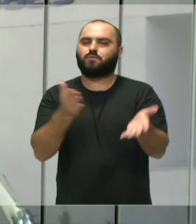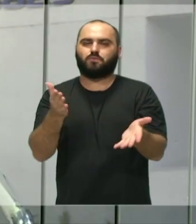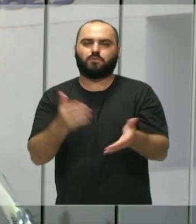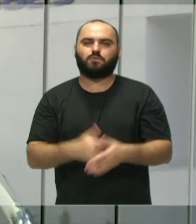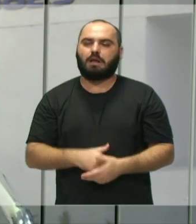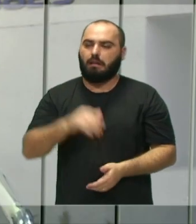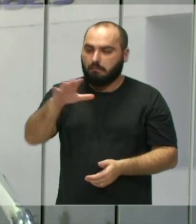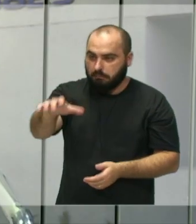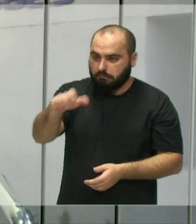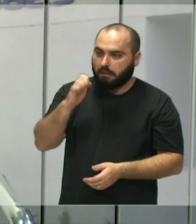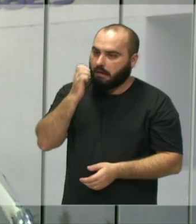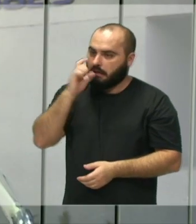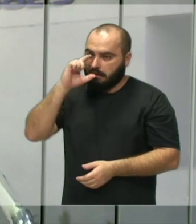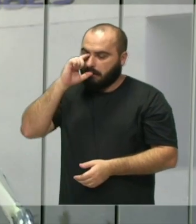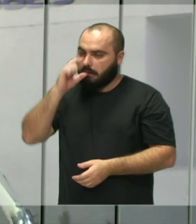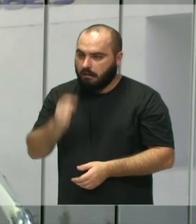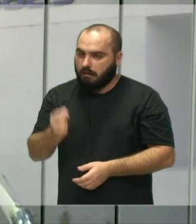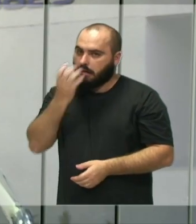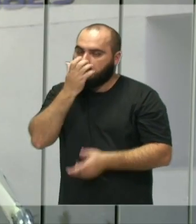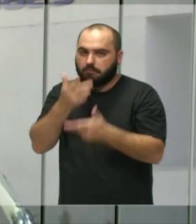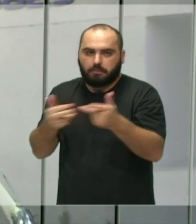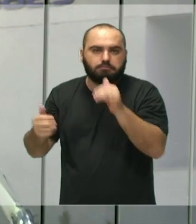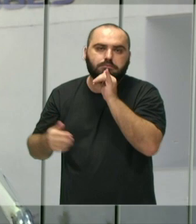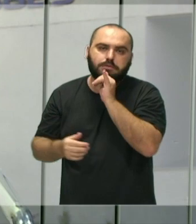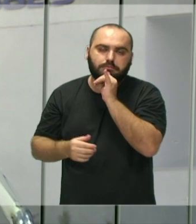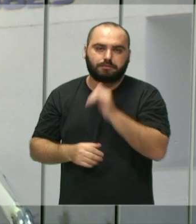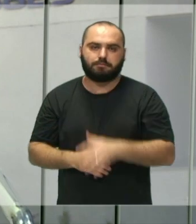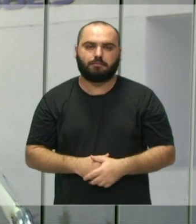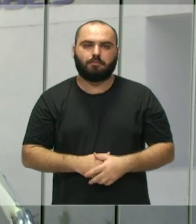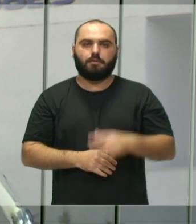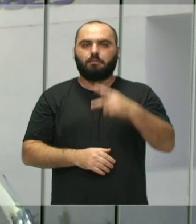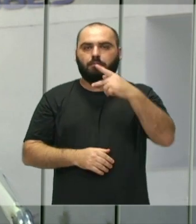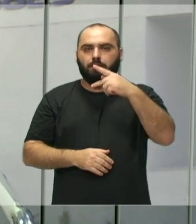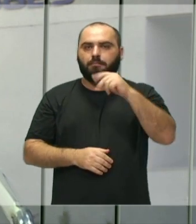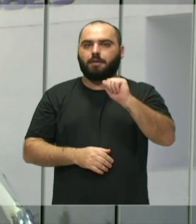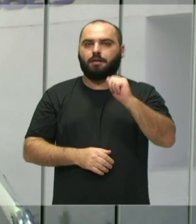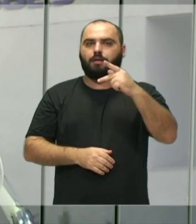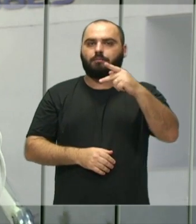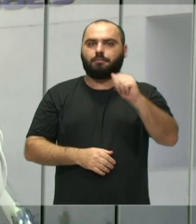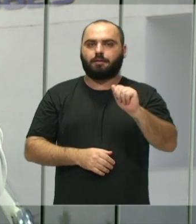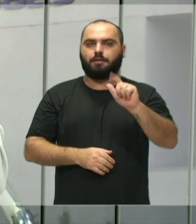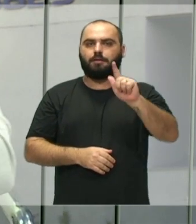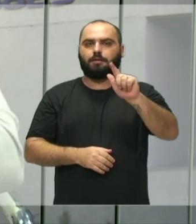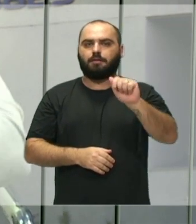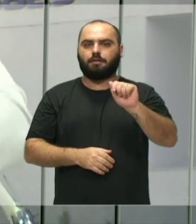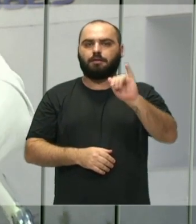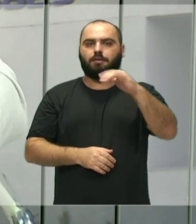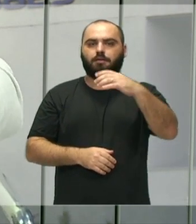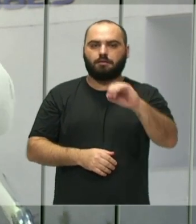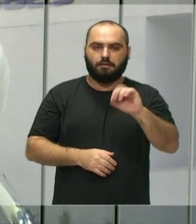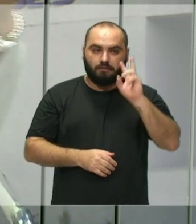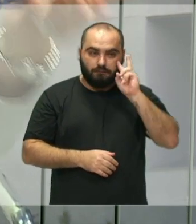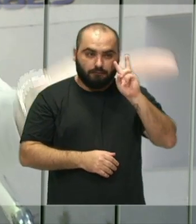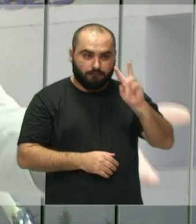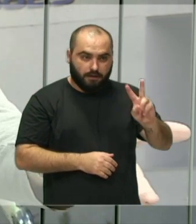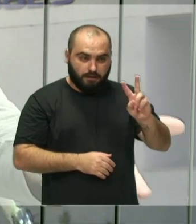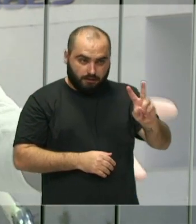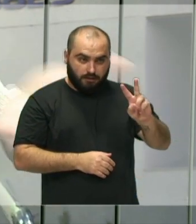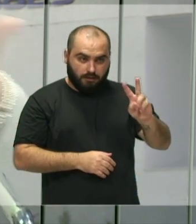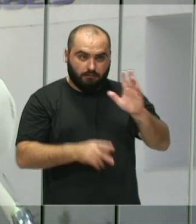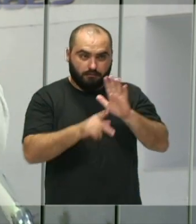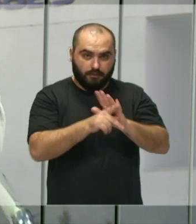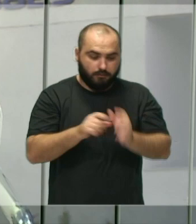ela recebe os animais, por exemplo, é um papagaio que quando vê uma vassoura, ele fica apavorado porque ele